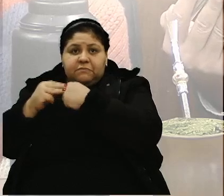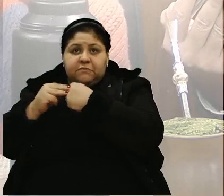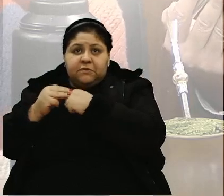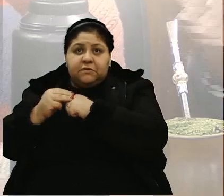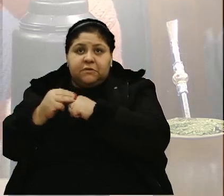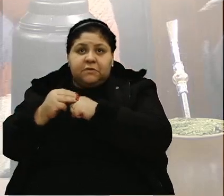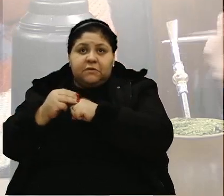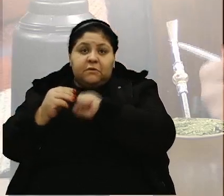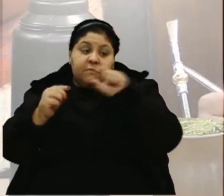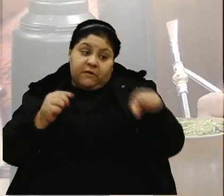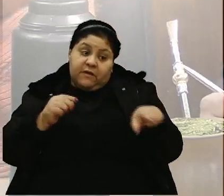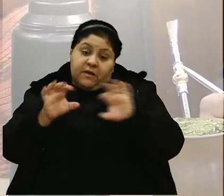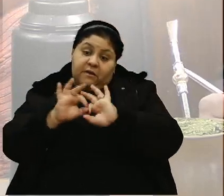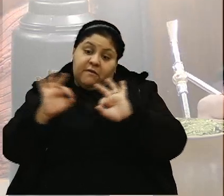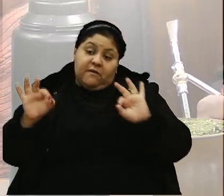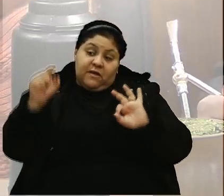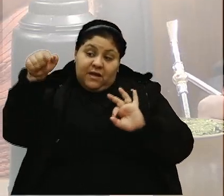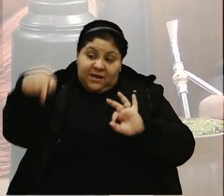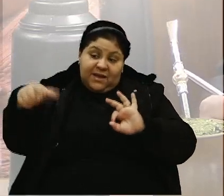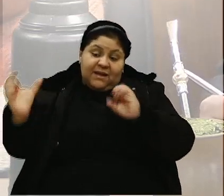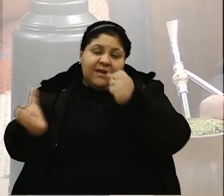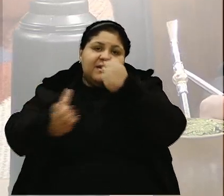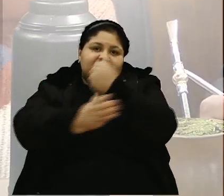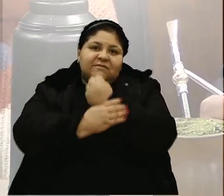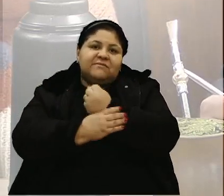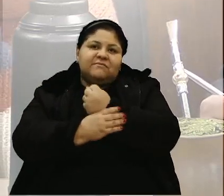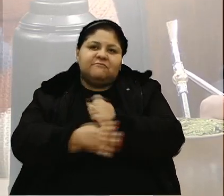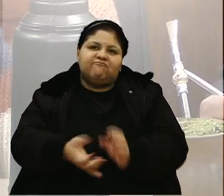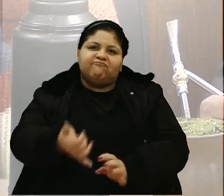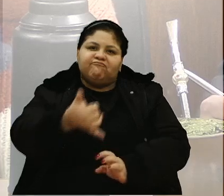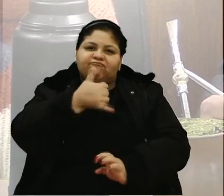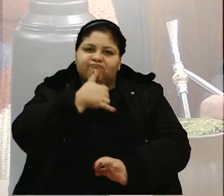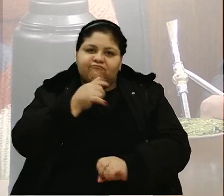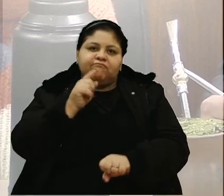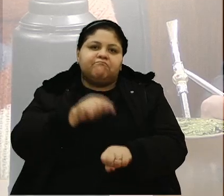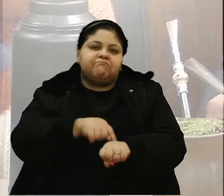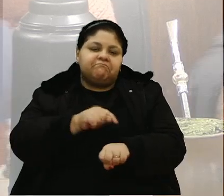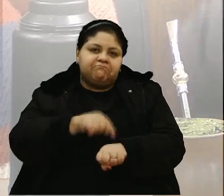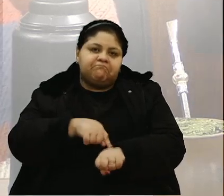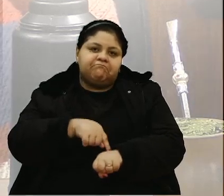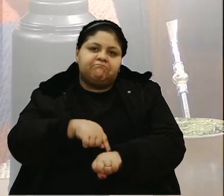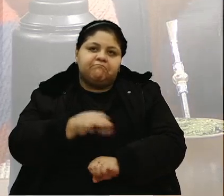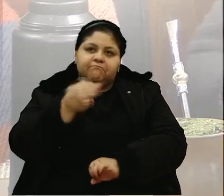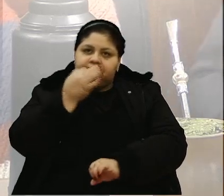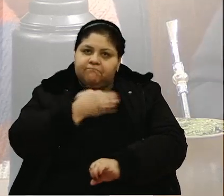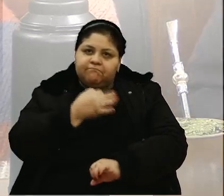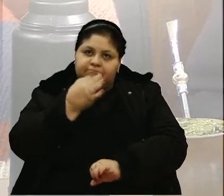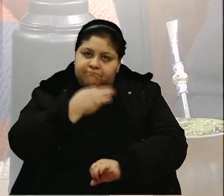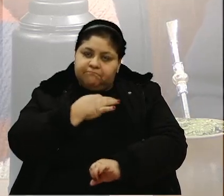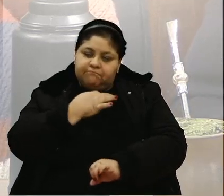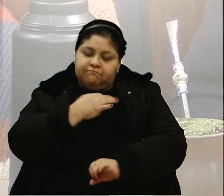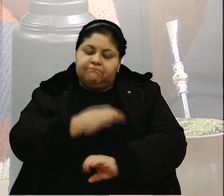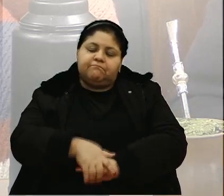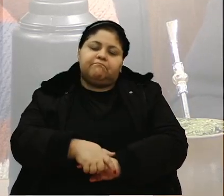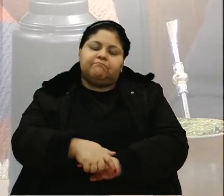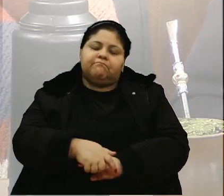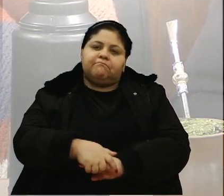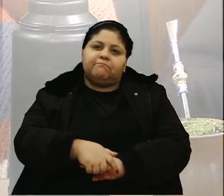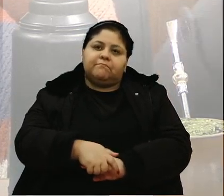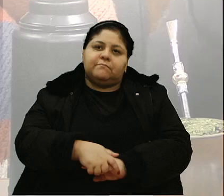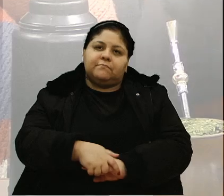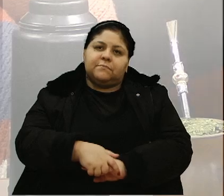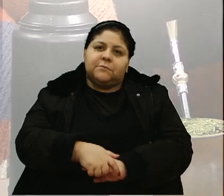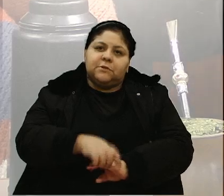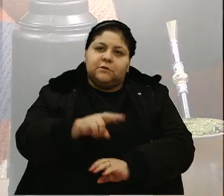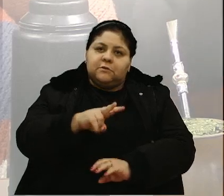longe. E lá é mais garantido. Que tristes tempos de Caxias do Sul. Por fim, lá em Vila